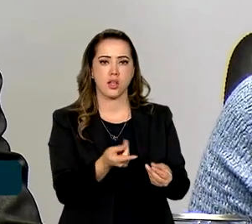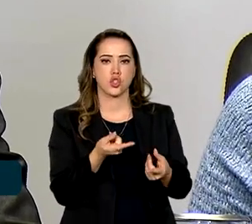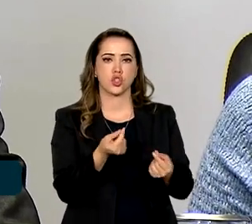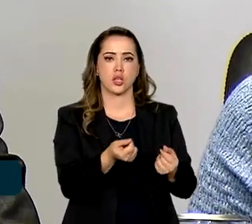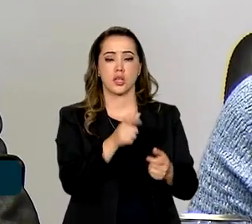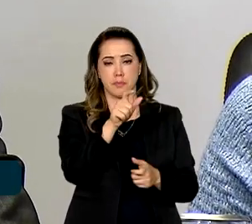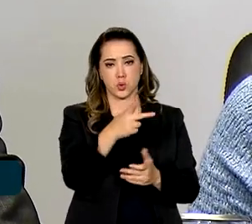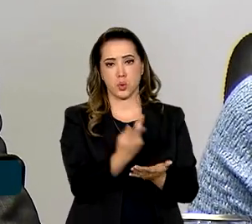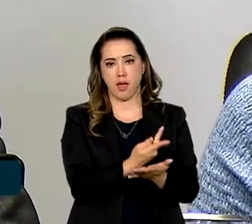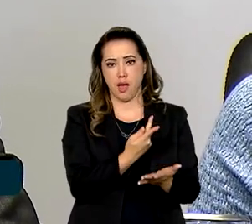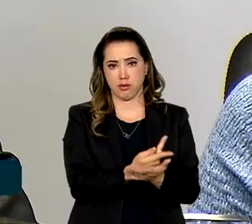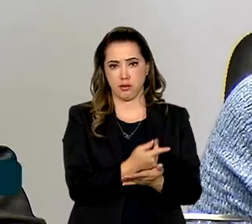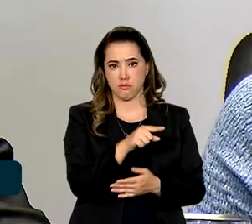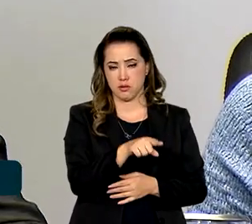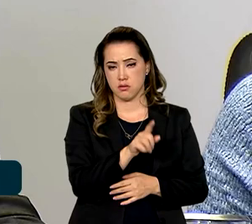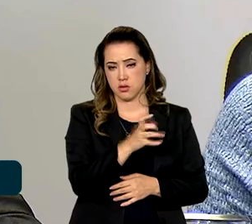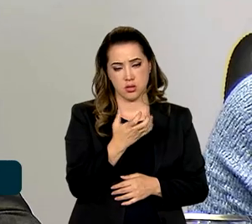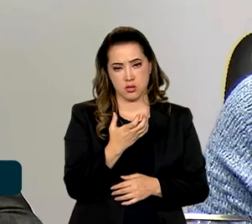deveria,